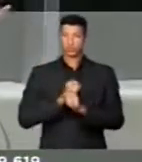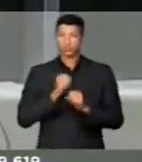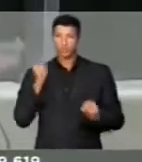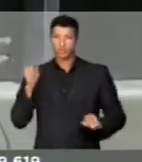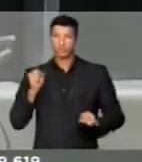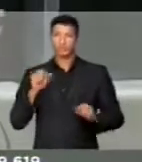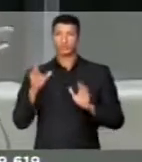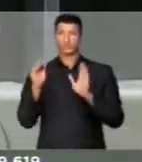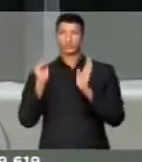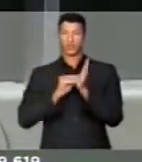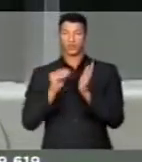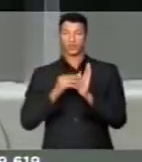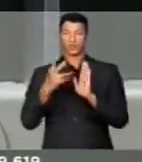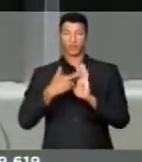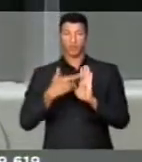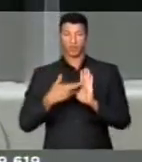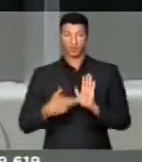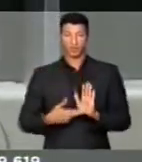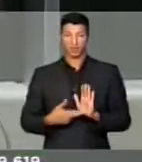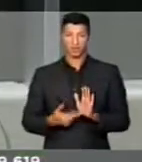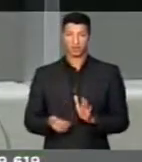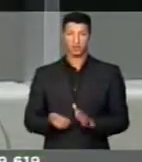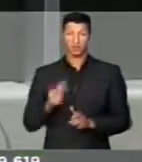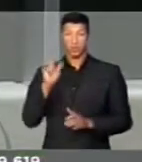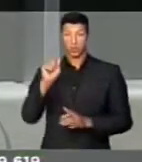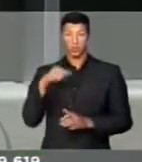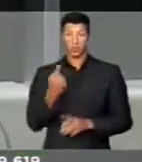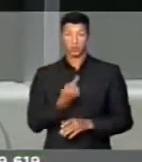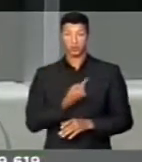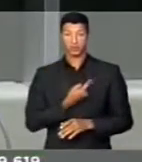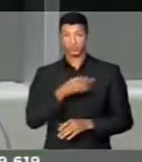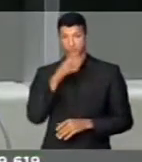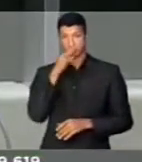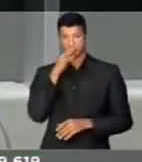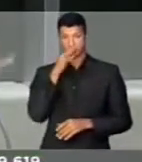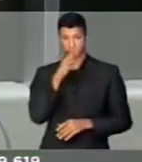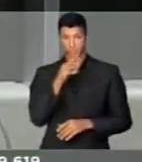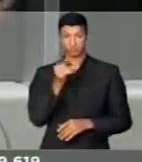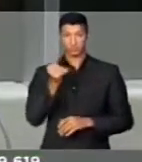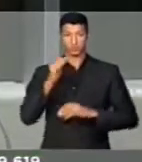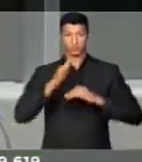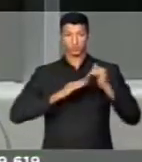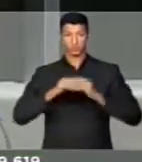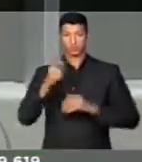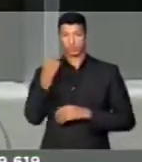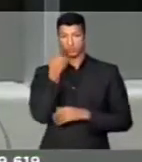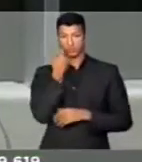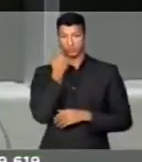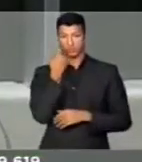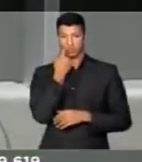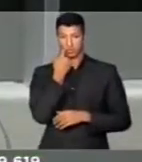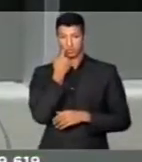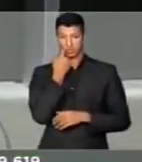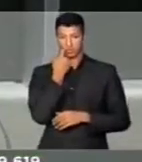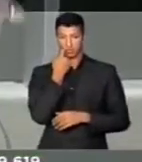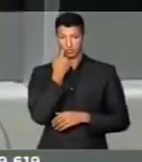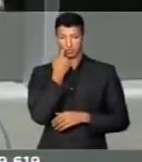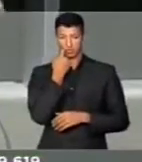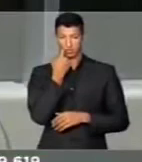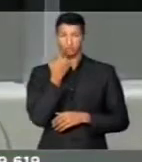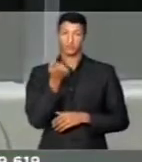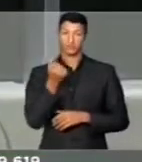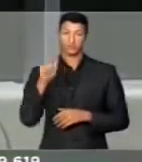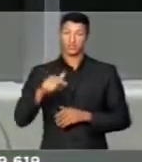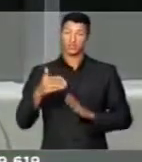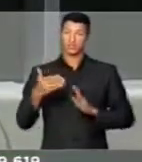irregularidade, o que nós assistimos na sexta-feira. E